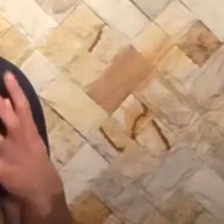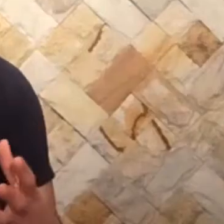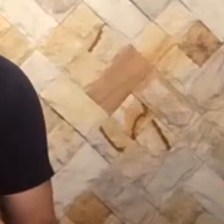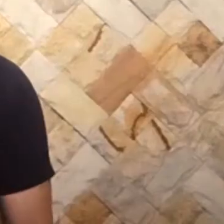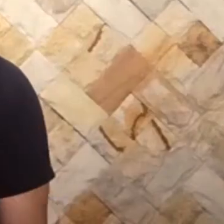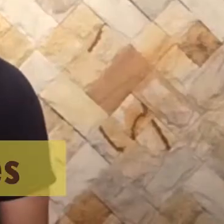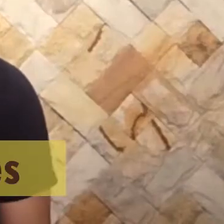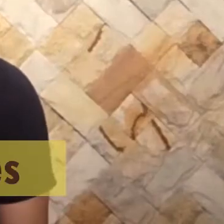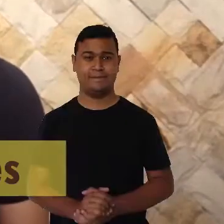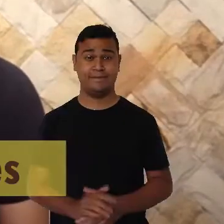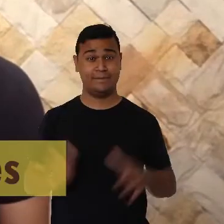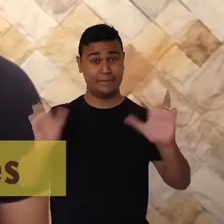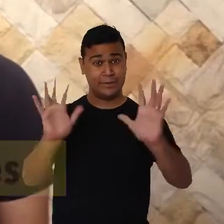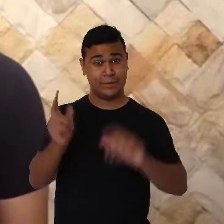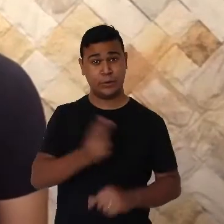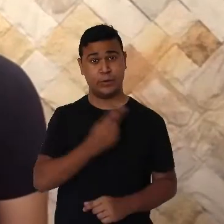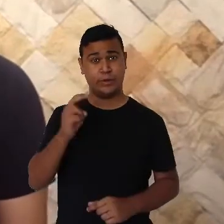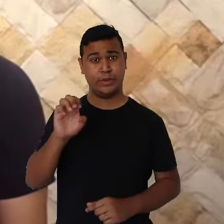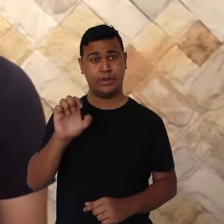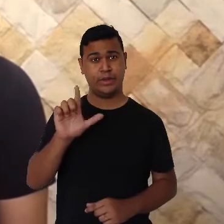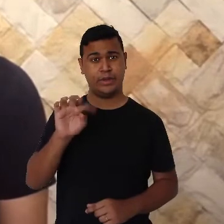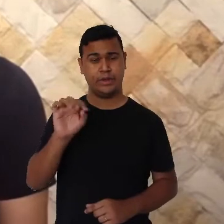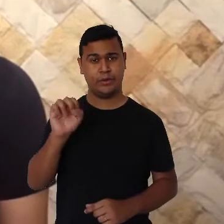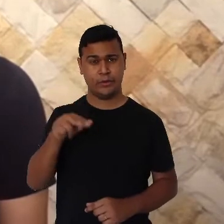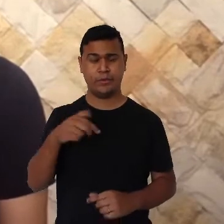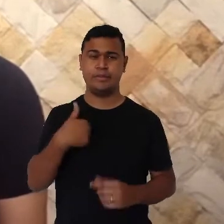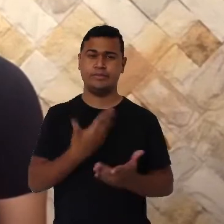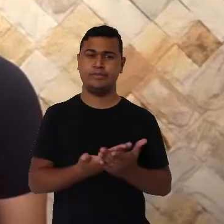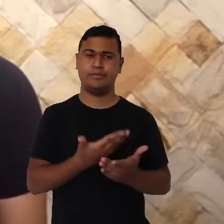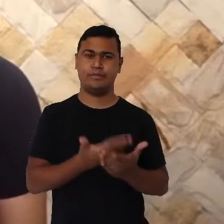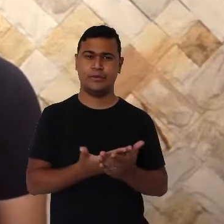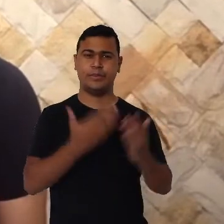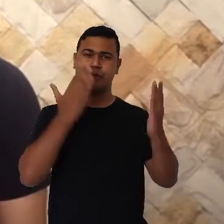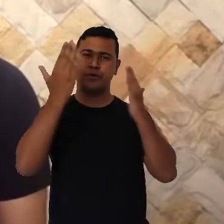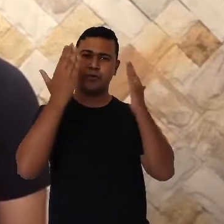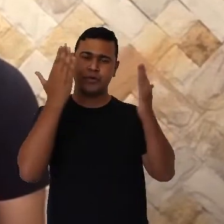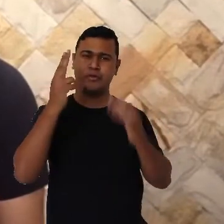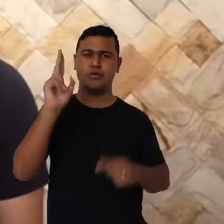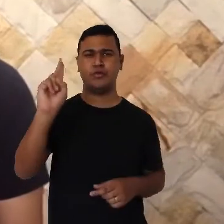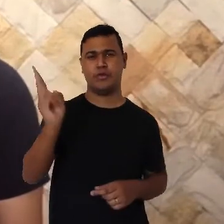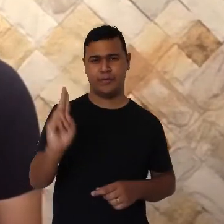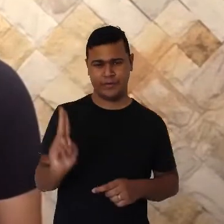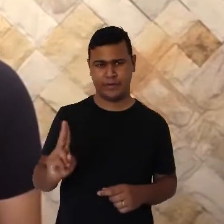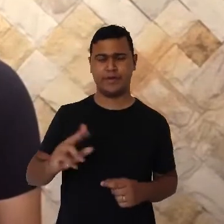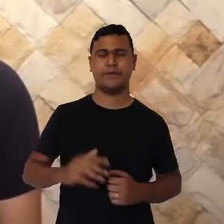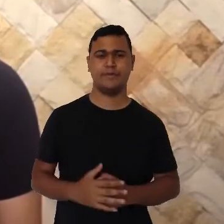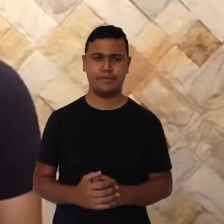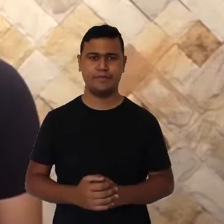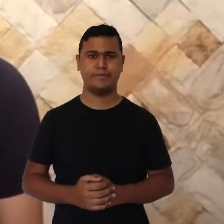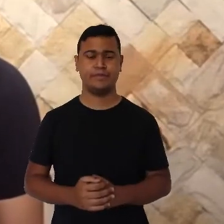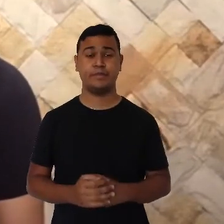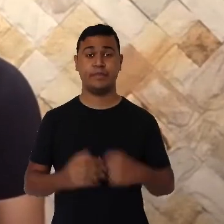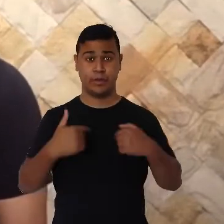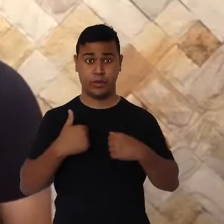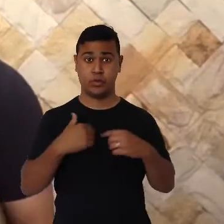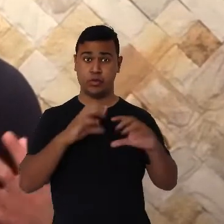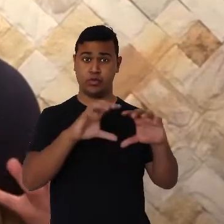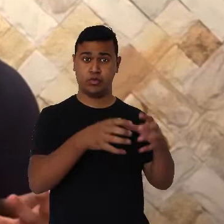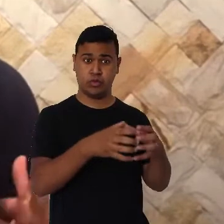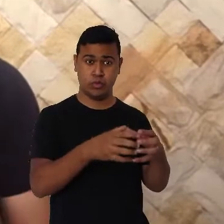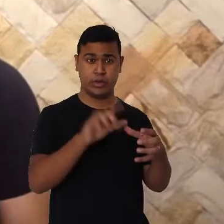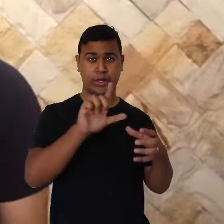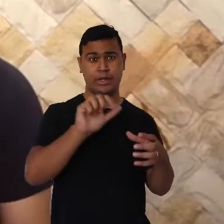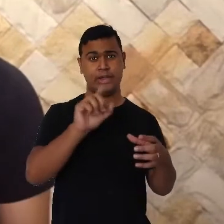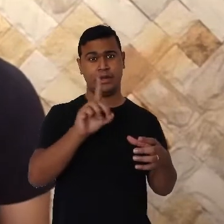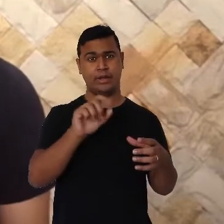Olá, sou Elton Menezes, estudante de Psicologia da Univast, Universidade Federal do Vale de São Francisco, e faço parte do